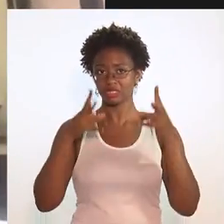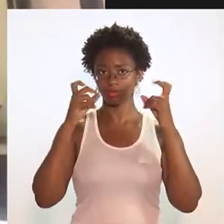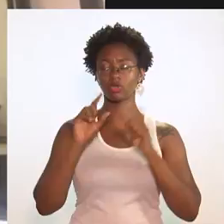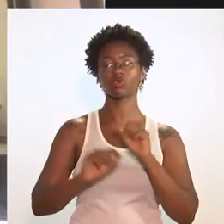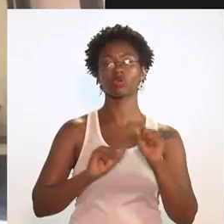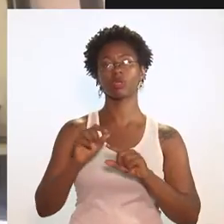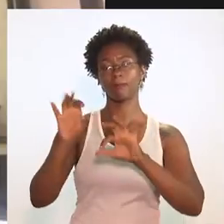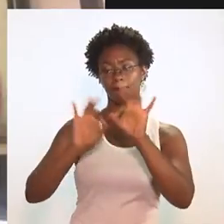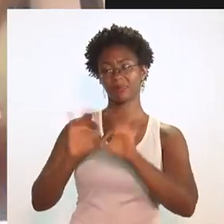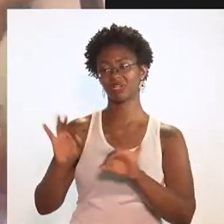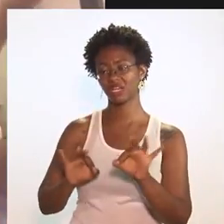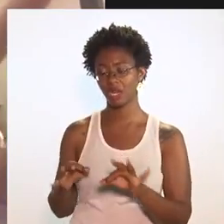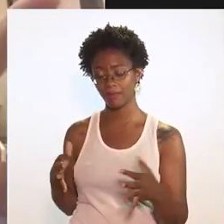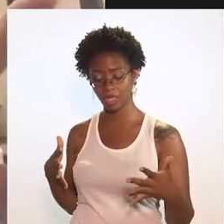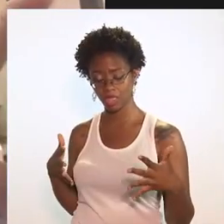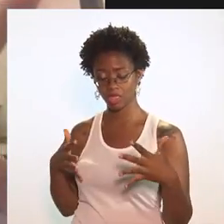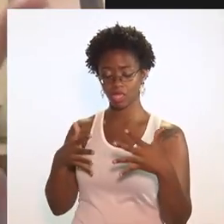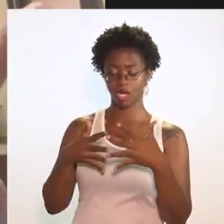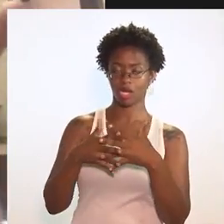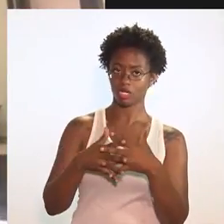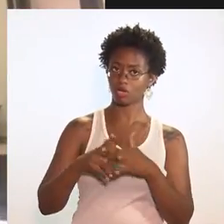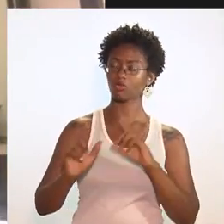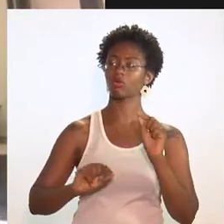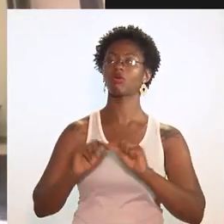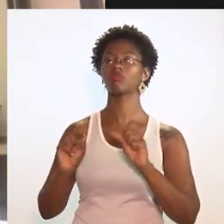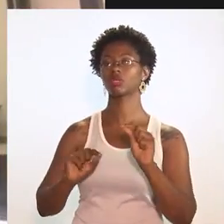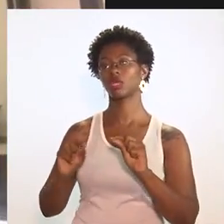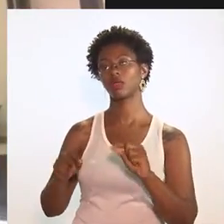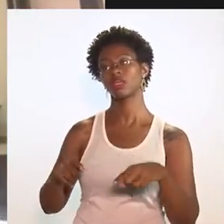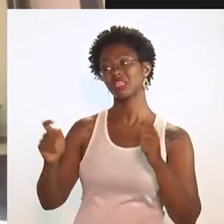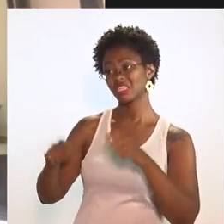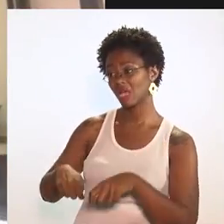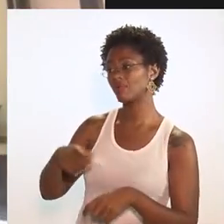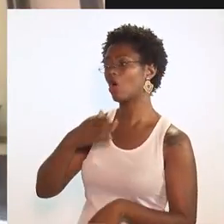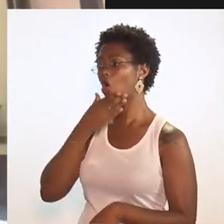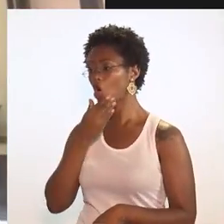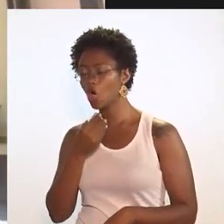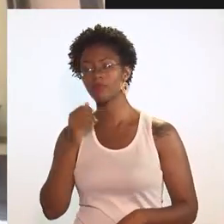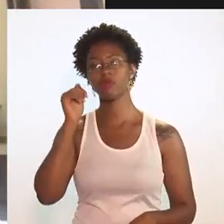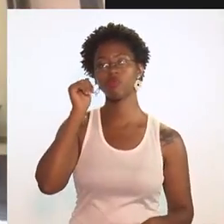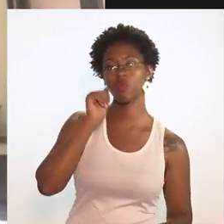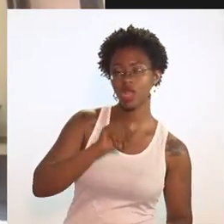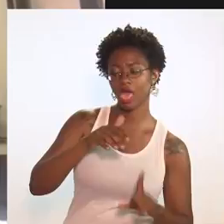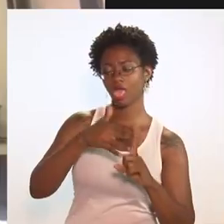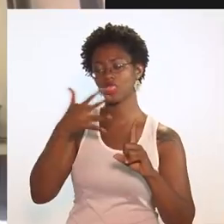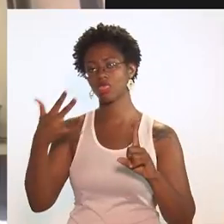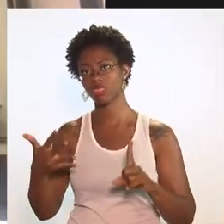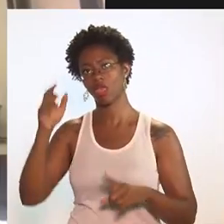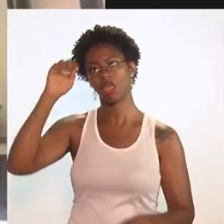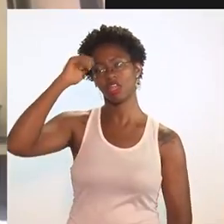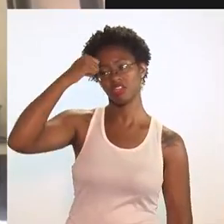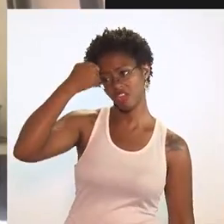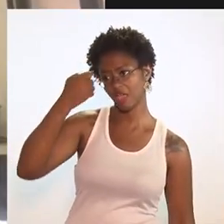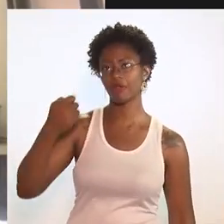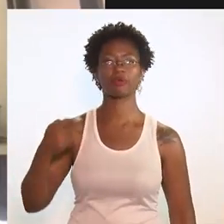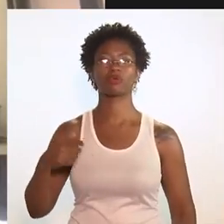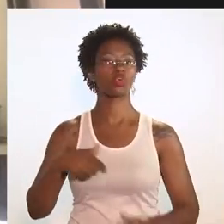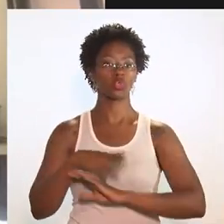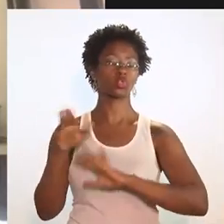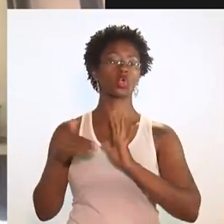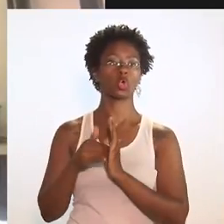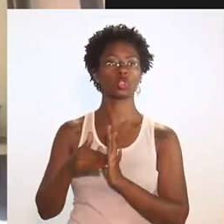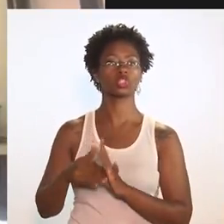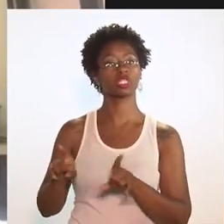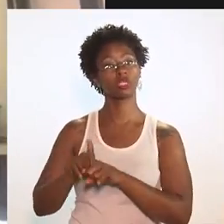aspectos. Primeiro, que isso vai ser um programa transversal, ou seja, que contemplasse negros, mulheres, LGBTs, isso foi uma